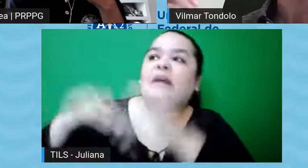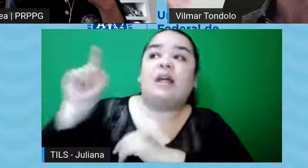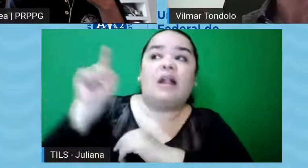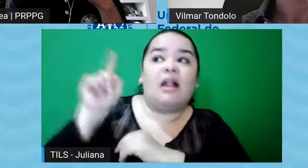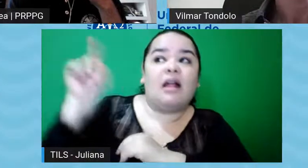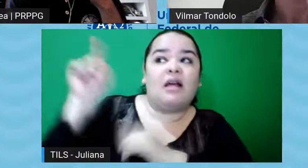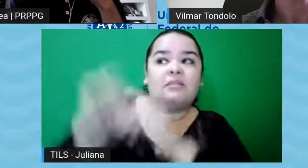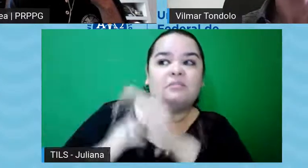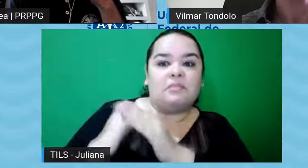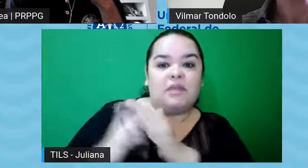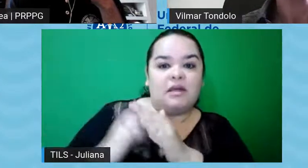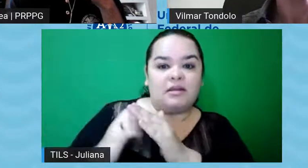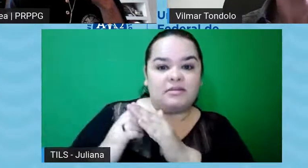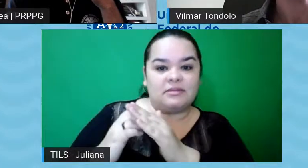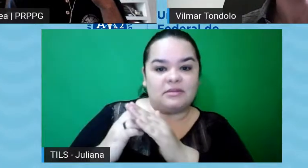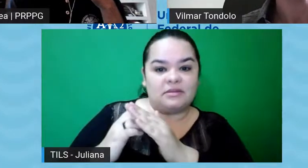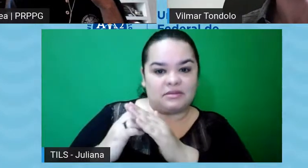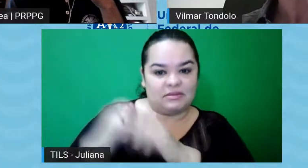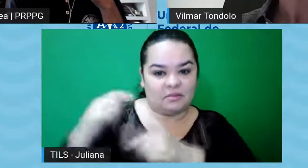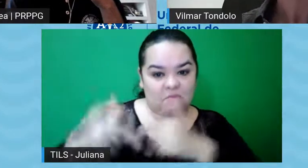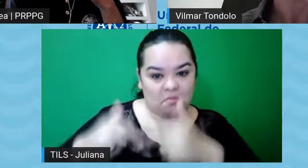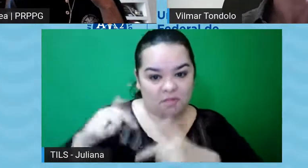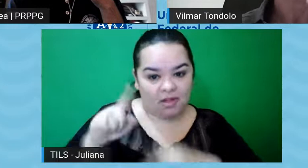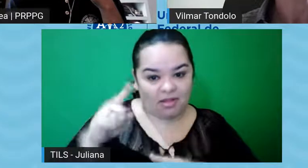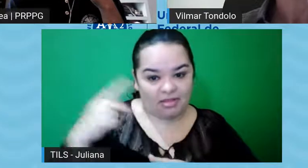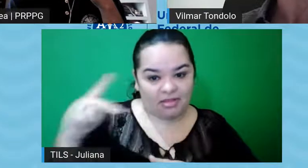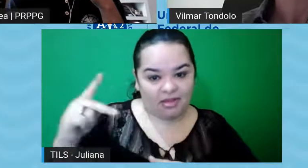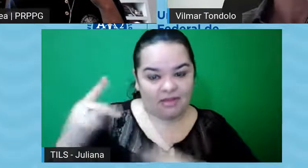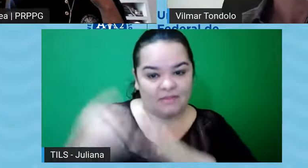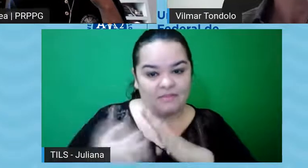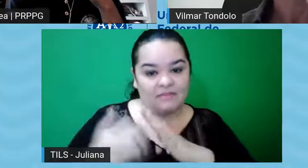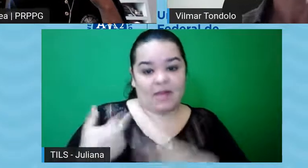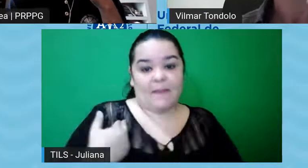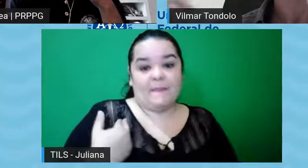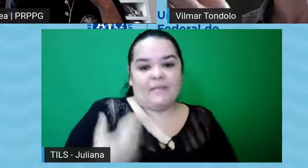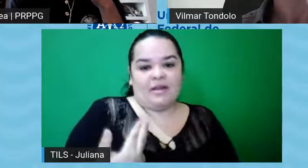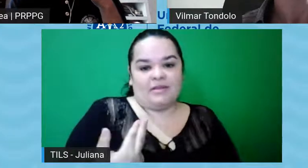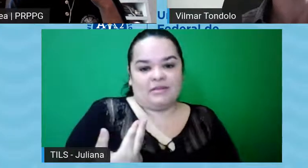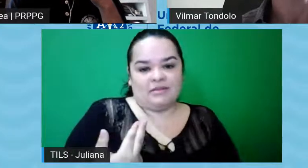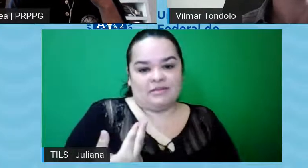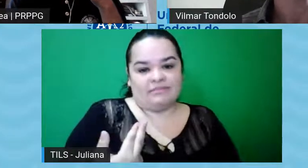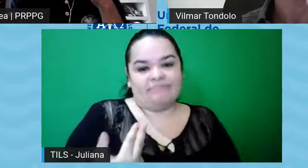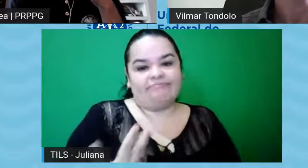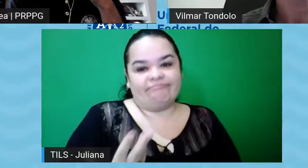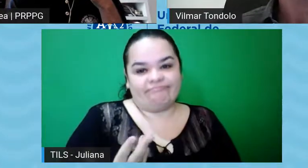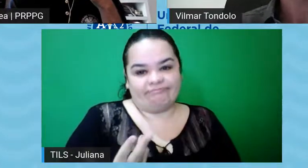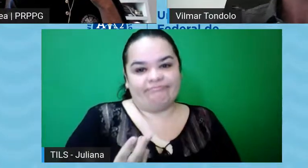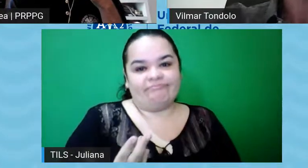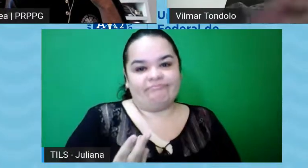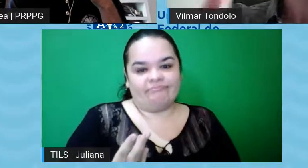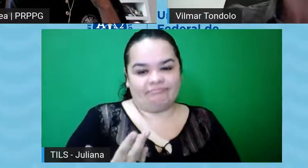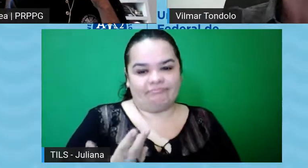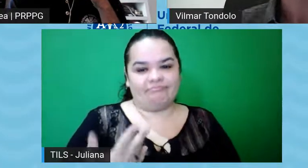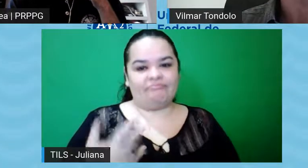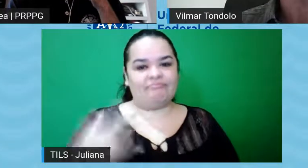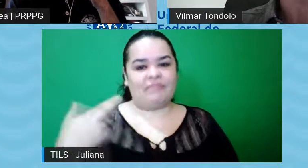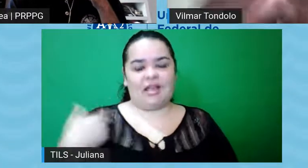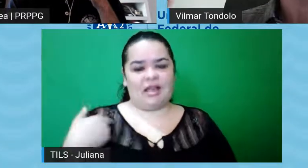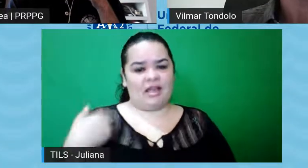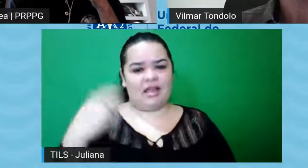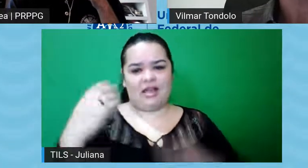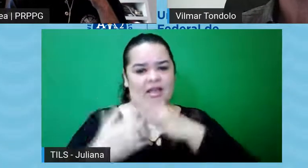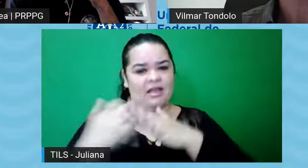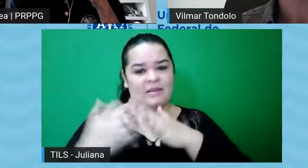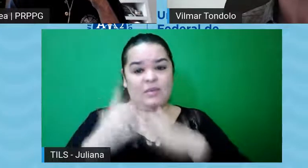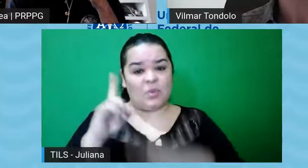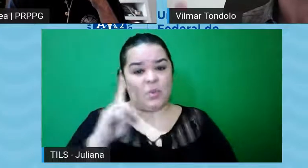sim, em relação ao que que ele, percepção da empresa, ele está respondendo pela empresa, então é uma coisa curiosa, porque a empresa não é ser vivo,